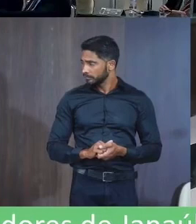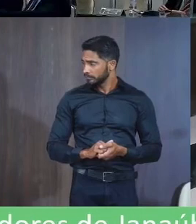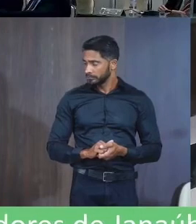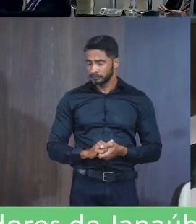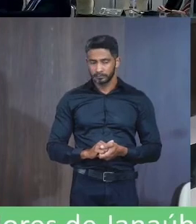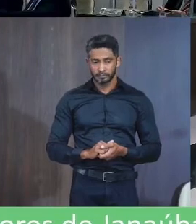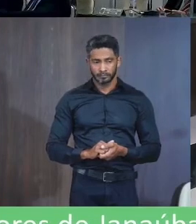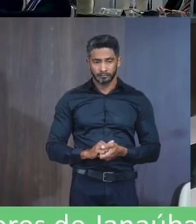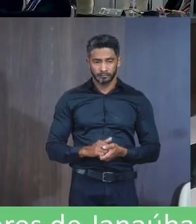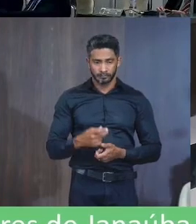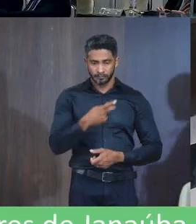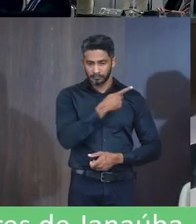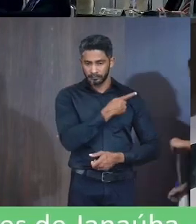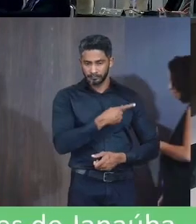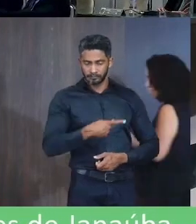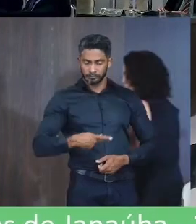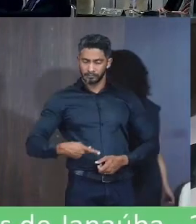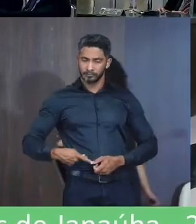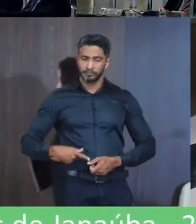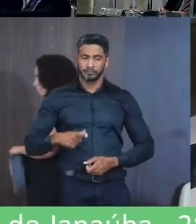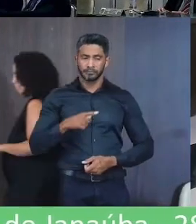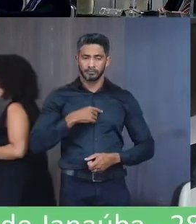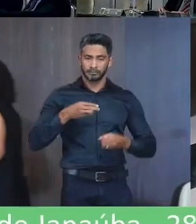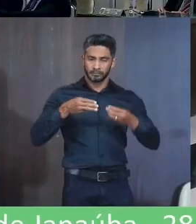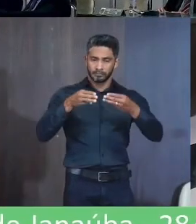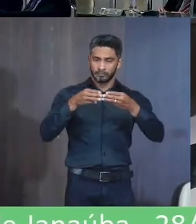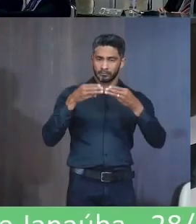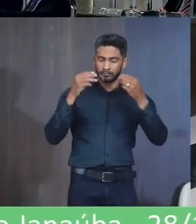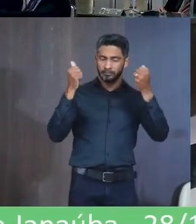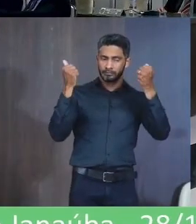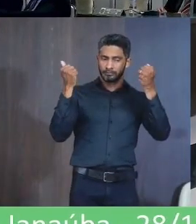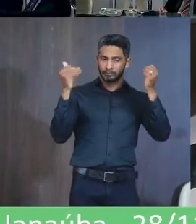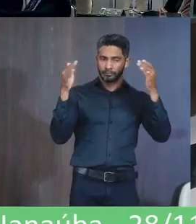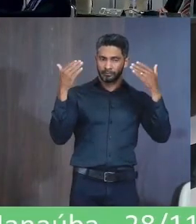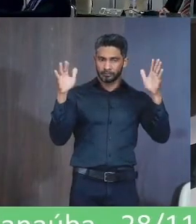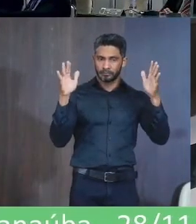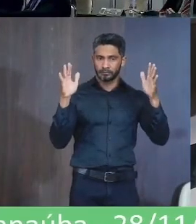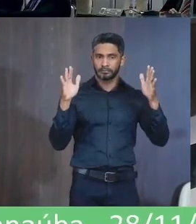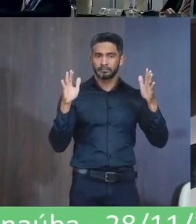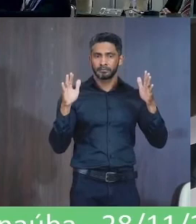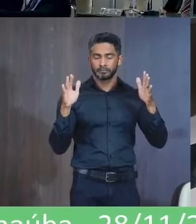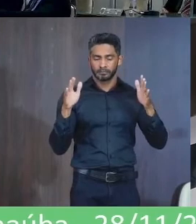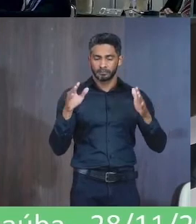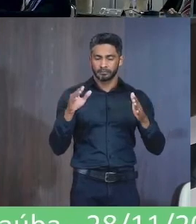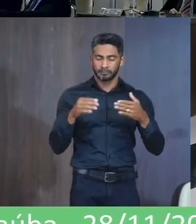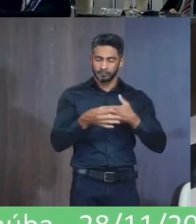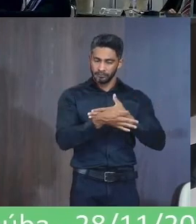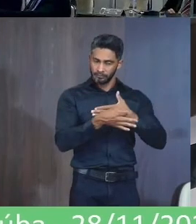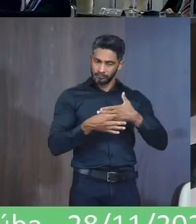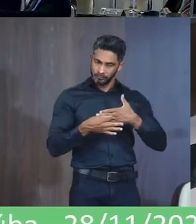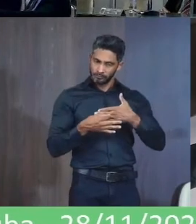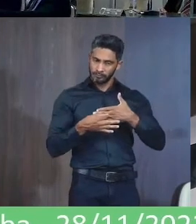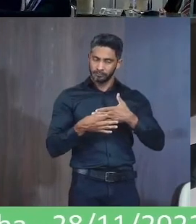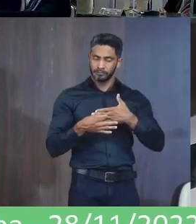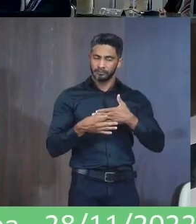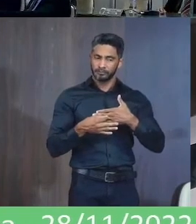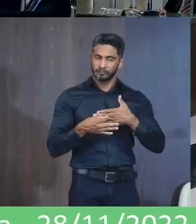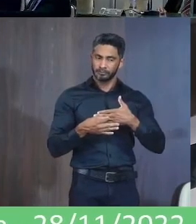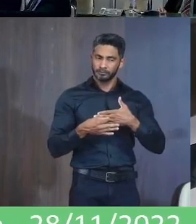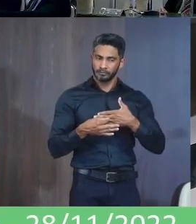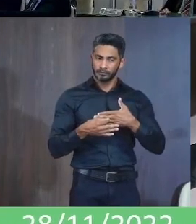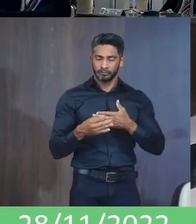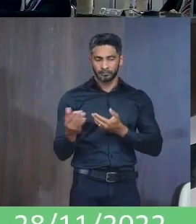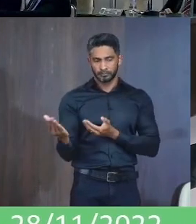Senhora Presidente Tem um Moção de aplauso Da minha autoria A um